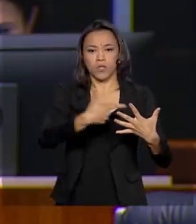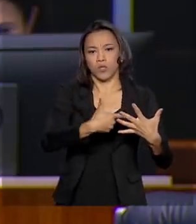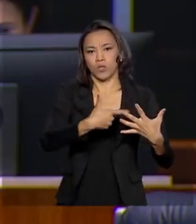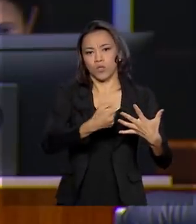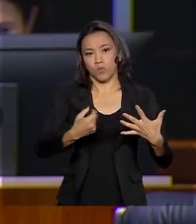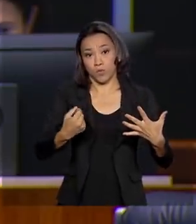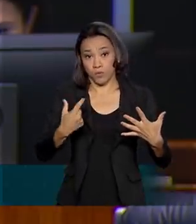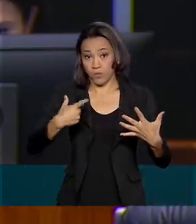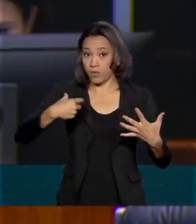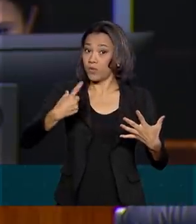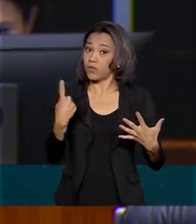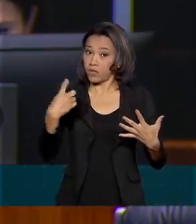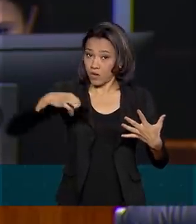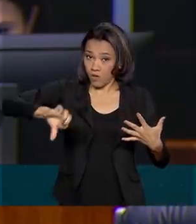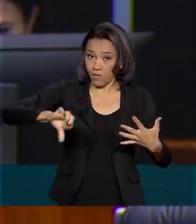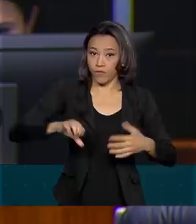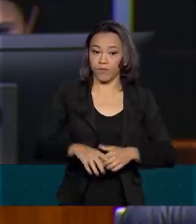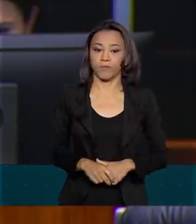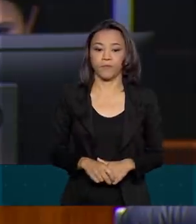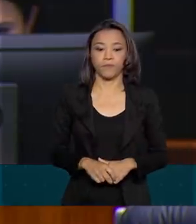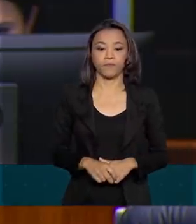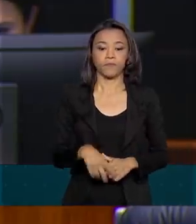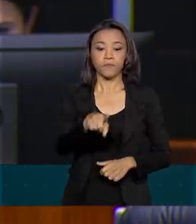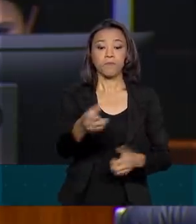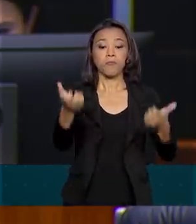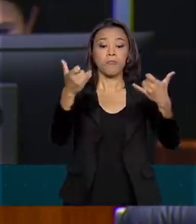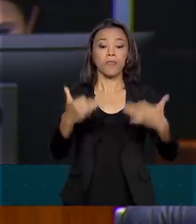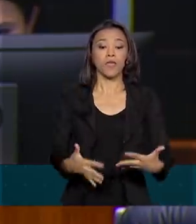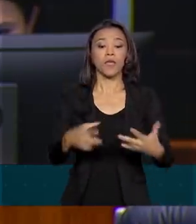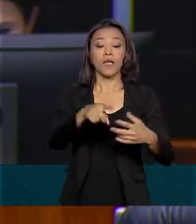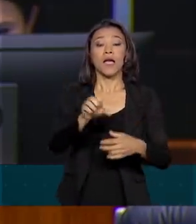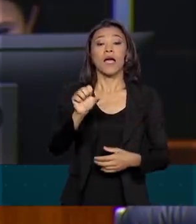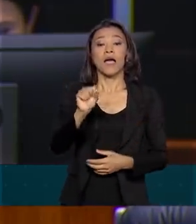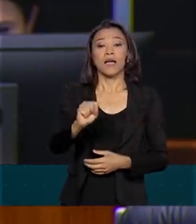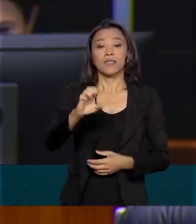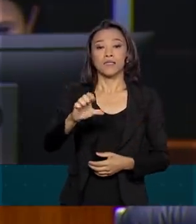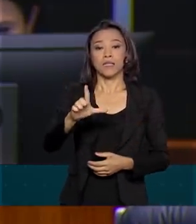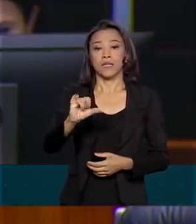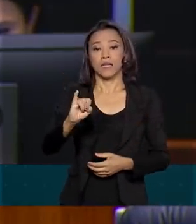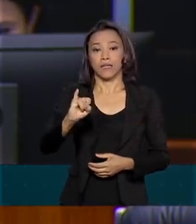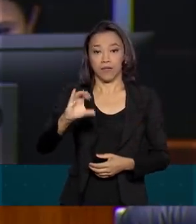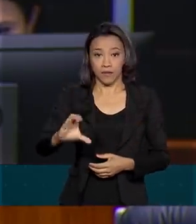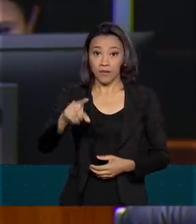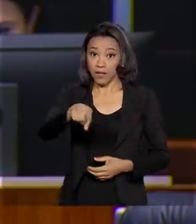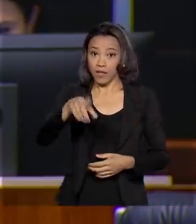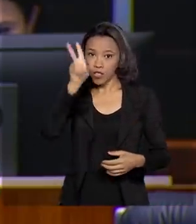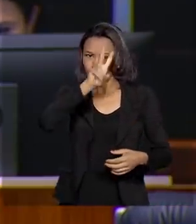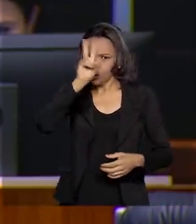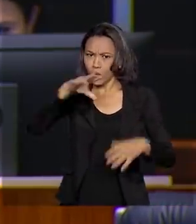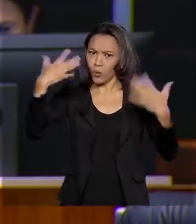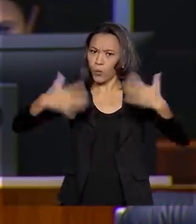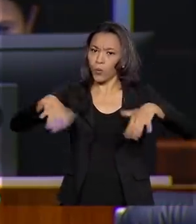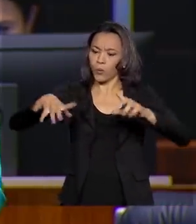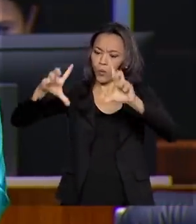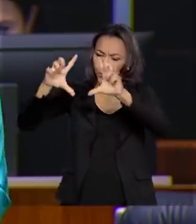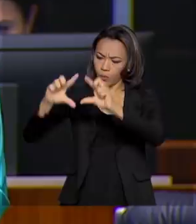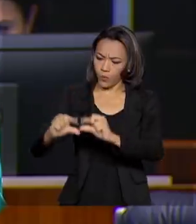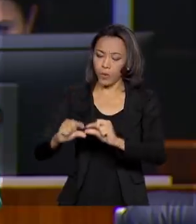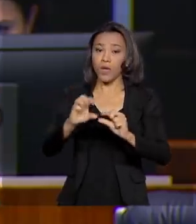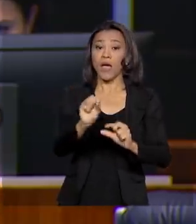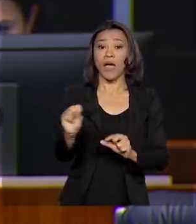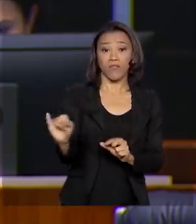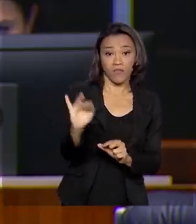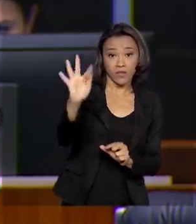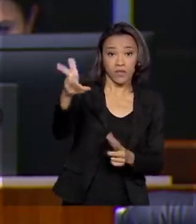Nossa taxa básica de juros, Selic, está em níveis mínimos históricos. A inflação sob